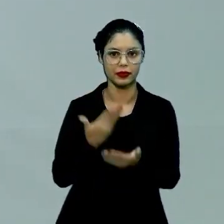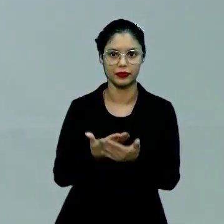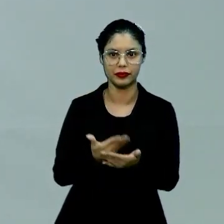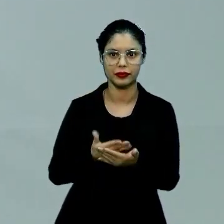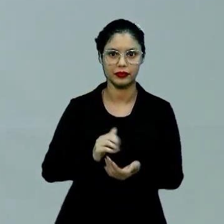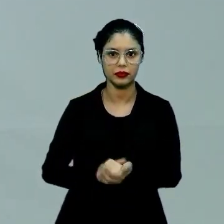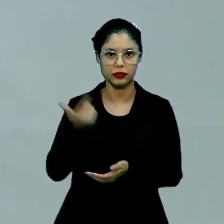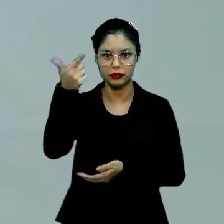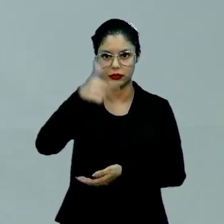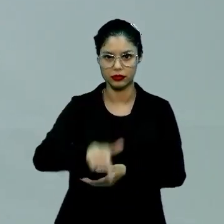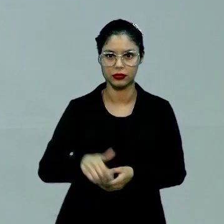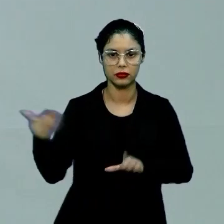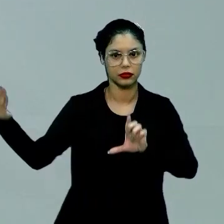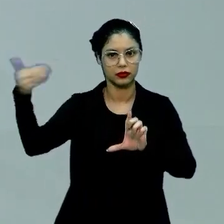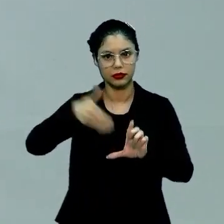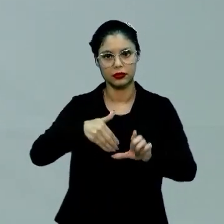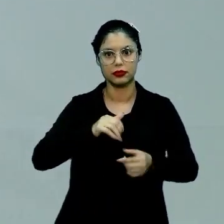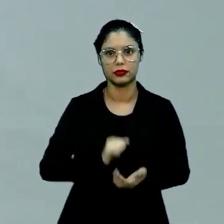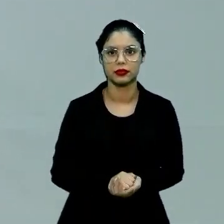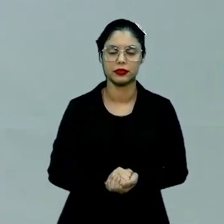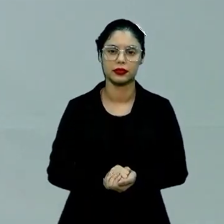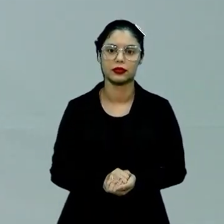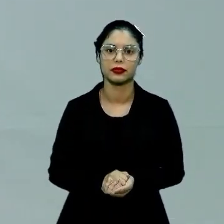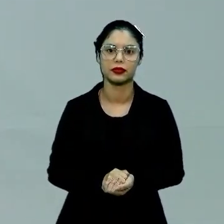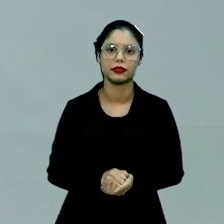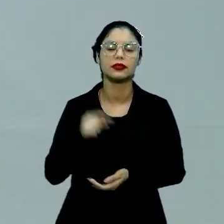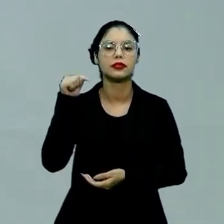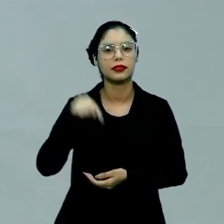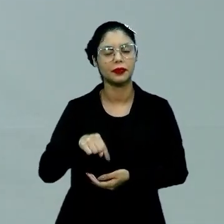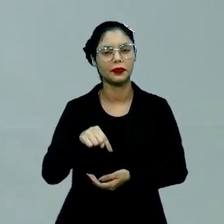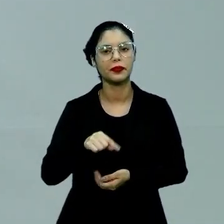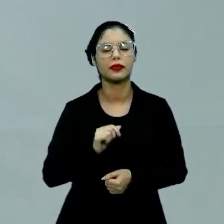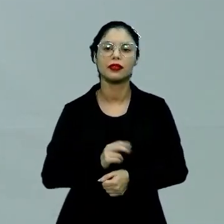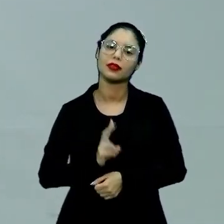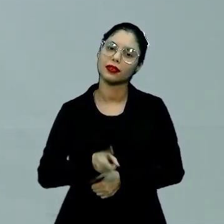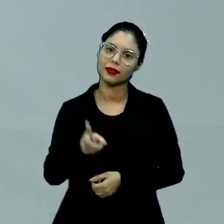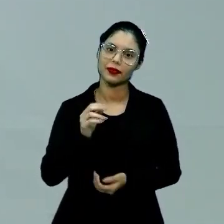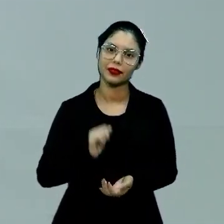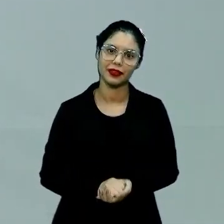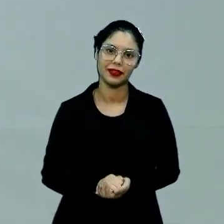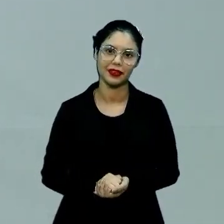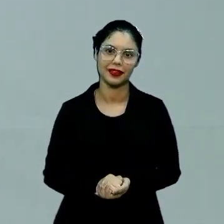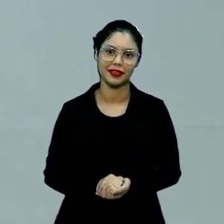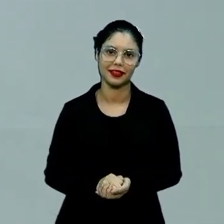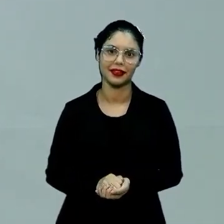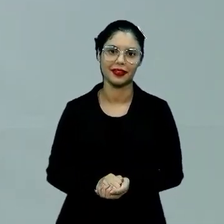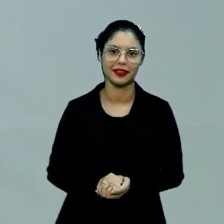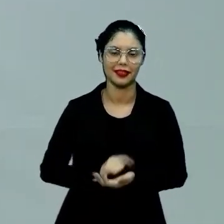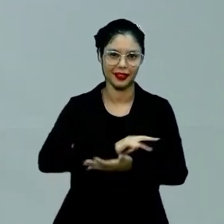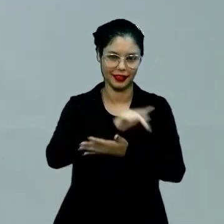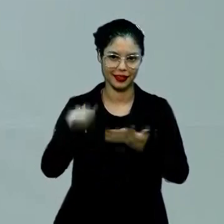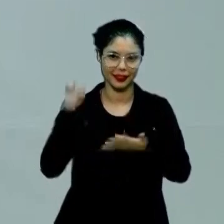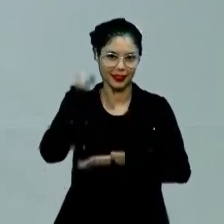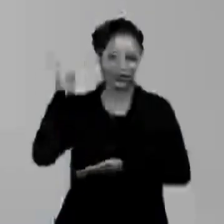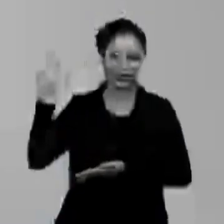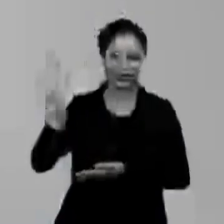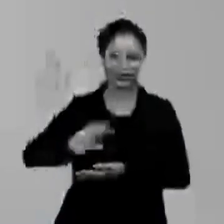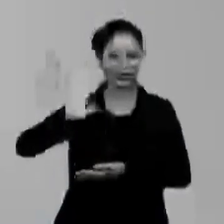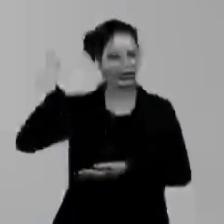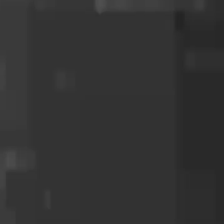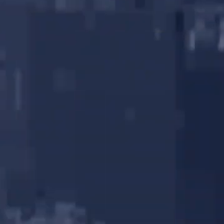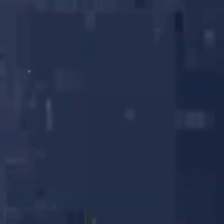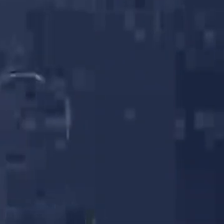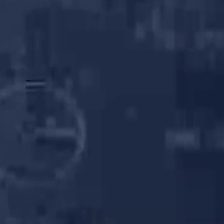Qualquer coisa, reveja essa aula na plataforma. Eu estou por aqui e qualquer coisa, a gente se vê nesse multiverso cultural. É isso.